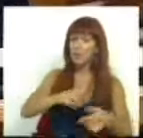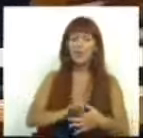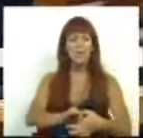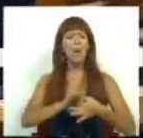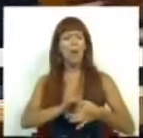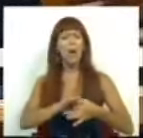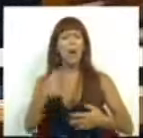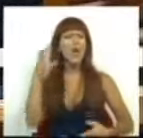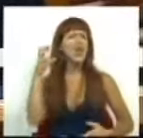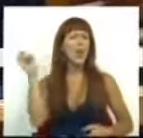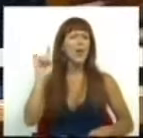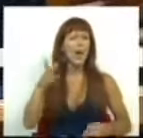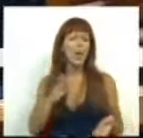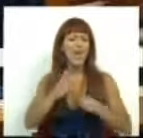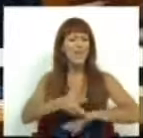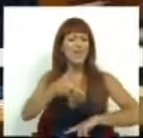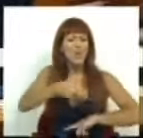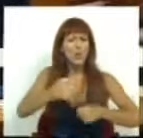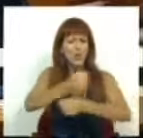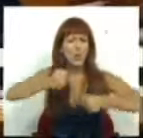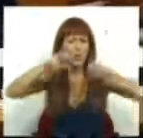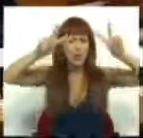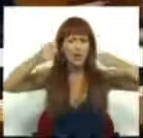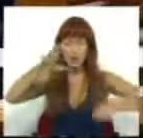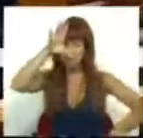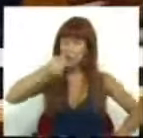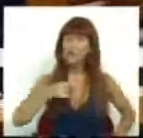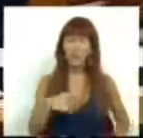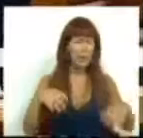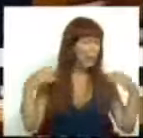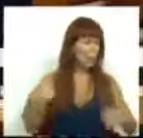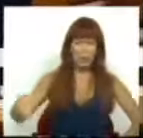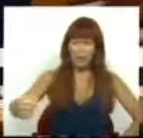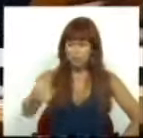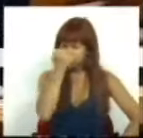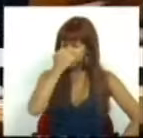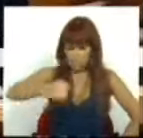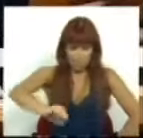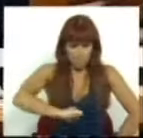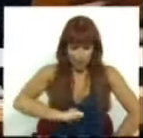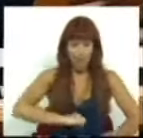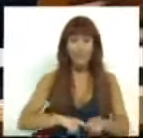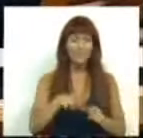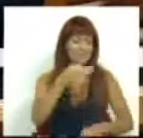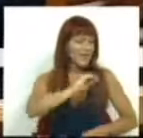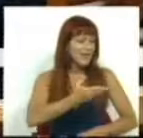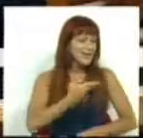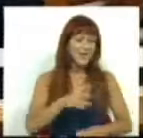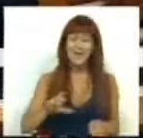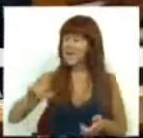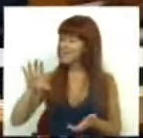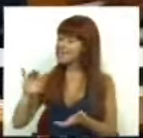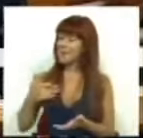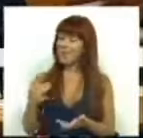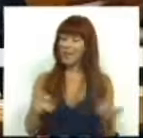consolidação sem dor pelo corte das gorduras do Estado. Que tremendo murro no estômago terão sentido sociais-democratas e